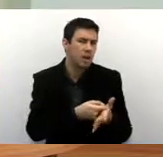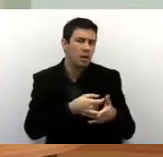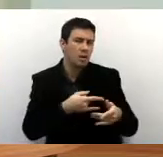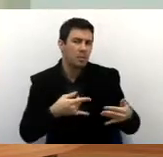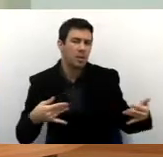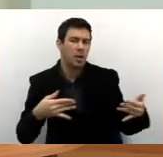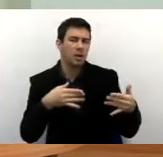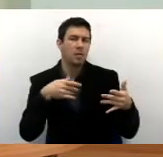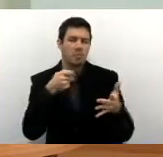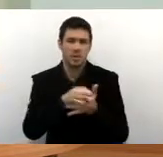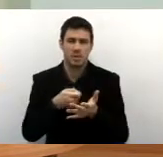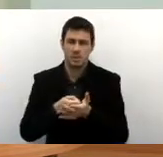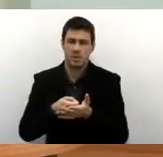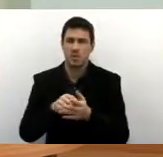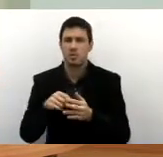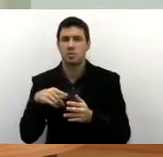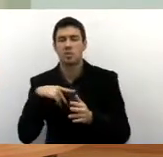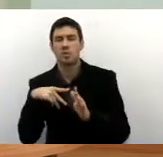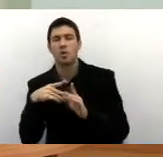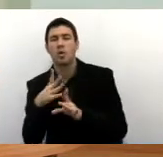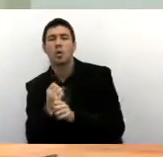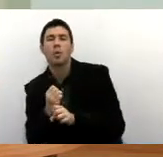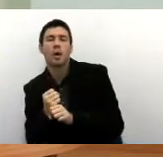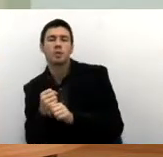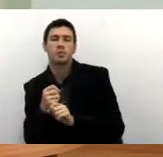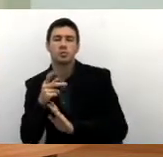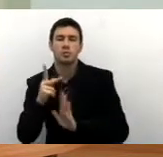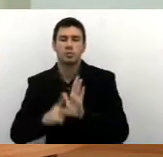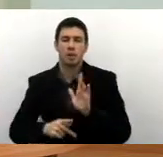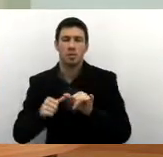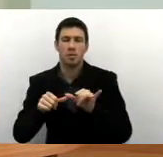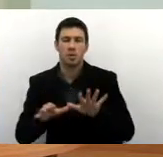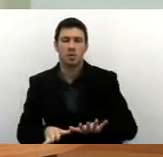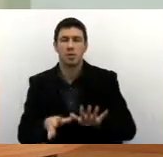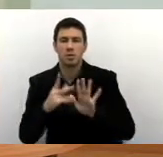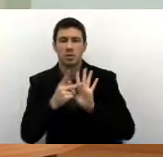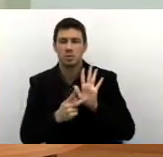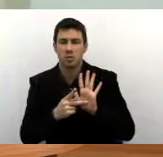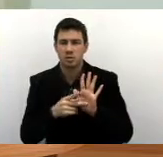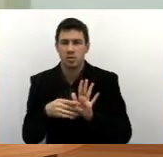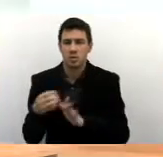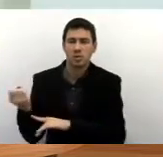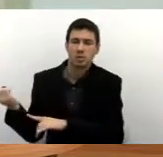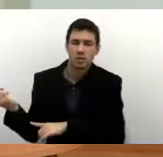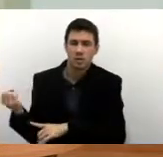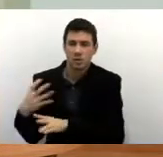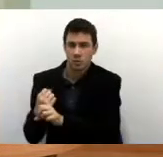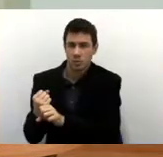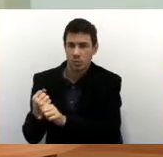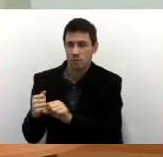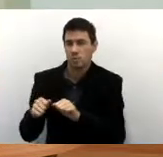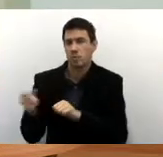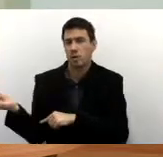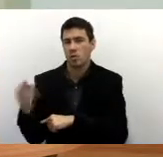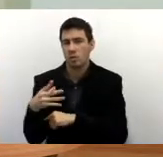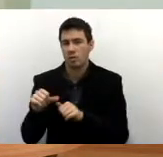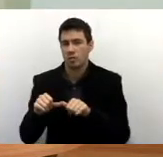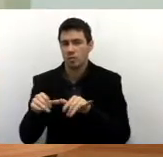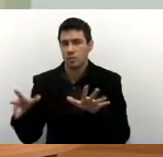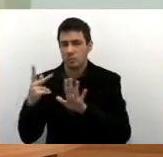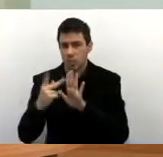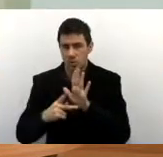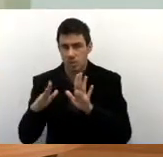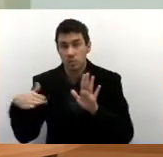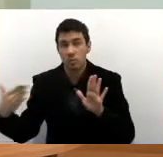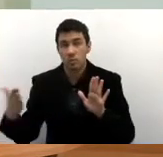a manutenção de projetos já existentes? E quanto será destinado para novos projetos? Se é que existem novos projetos, e